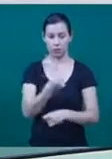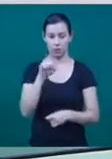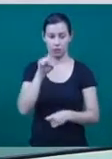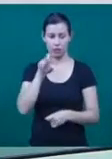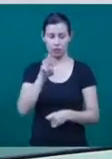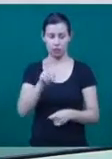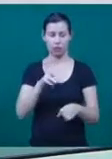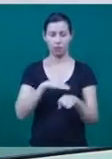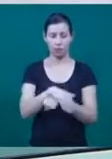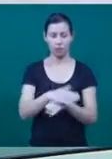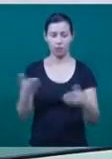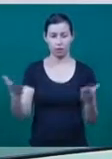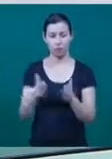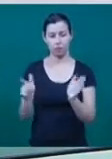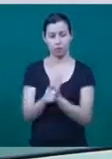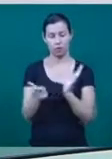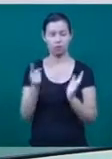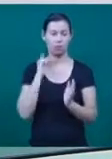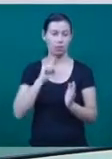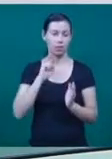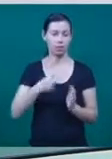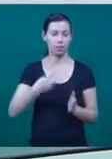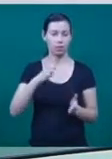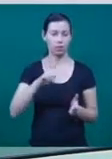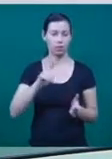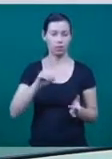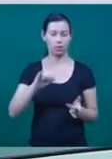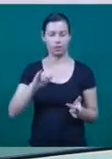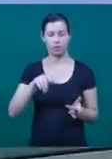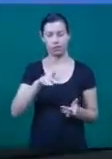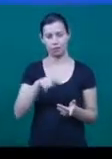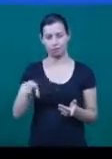para 7 da noite. Fique agora com o Jornal Minas, segunda edição.